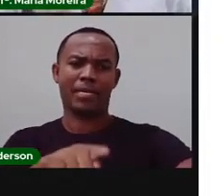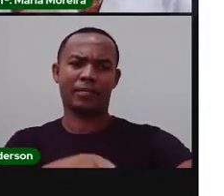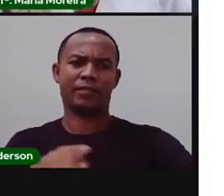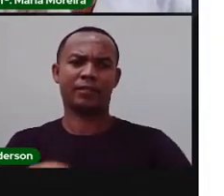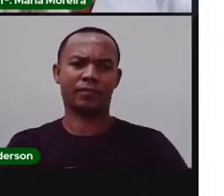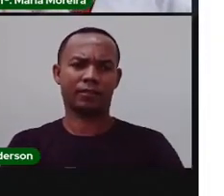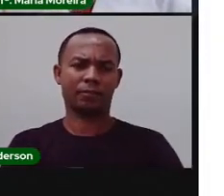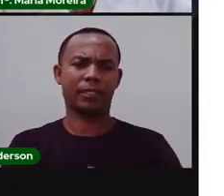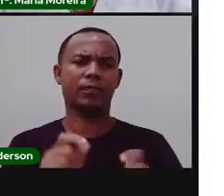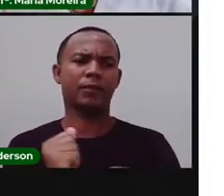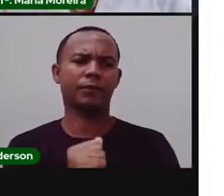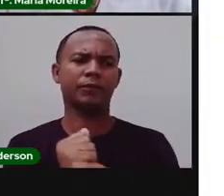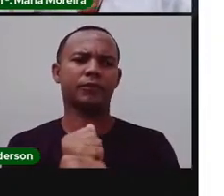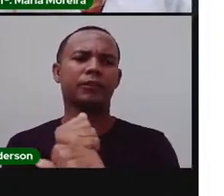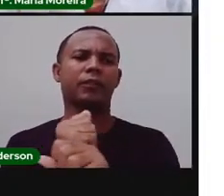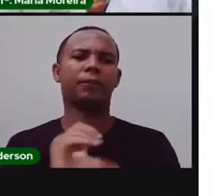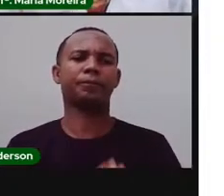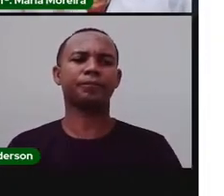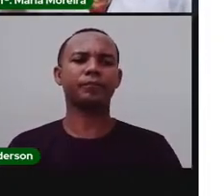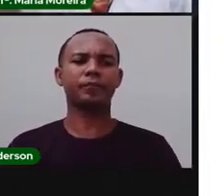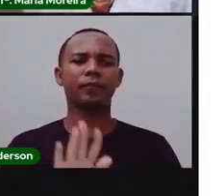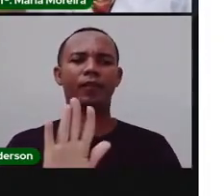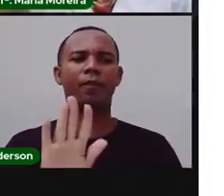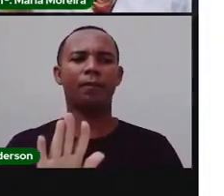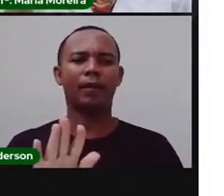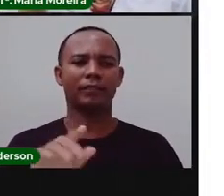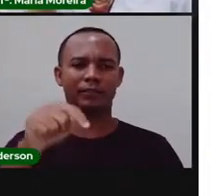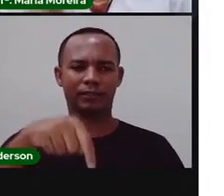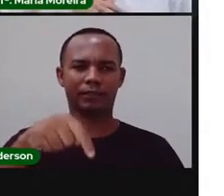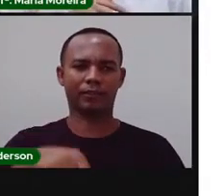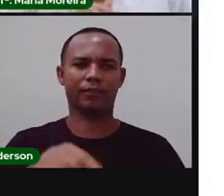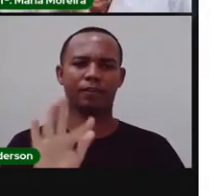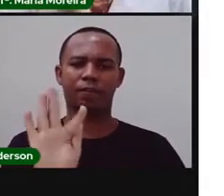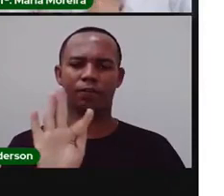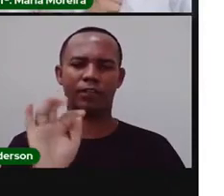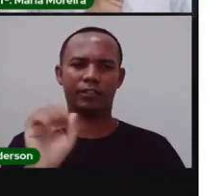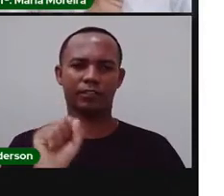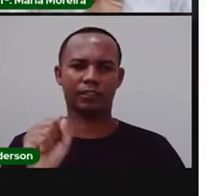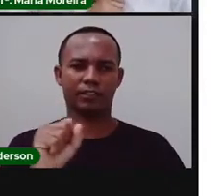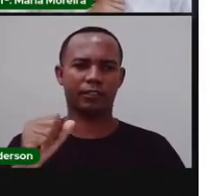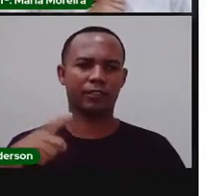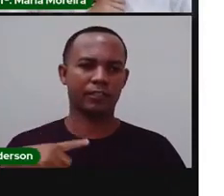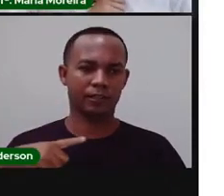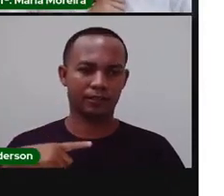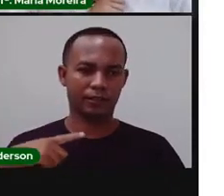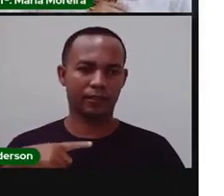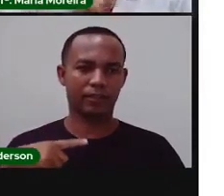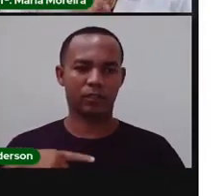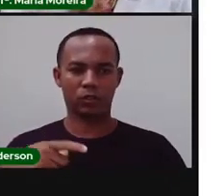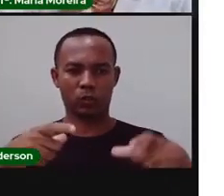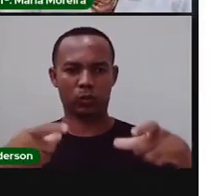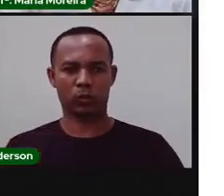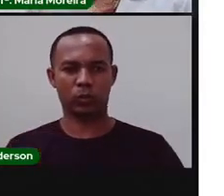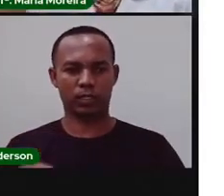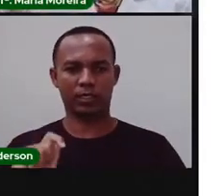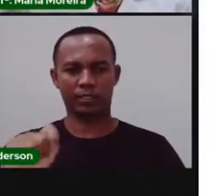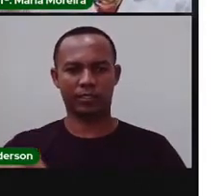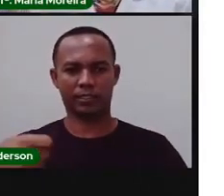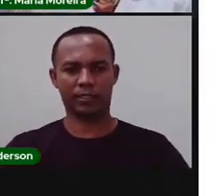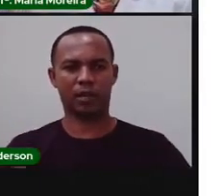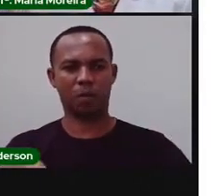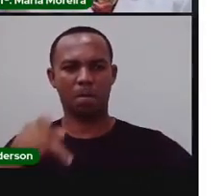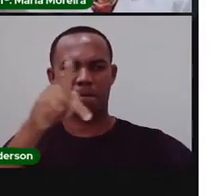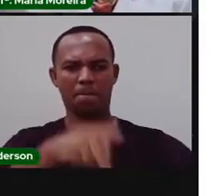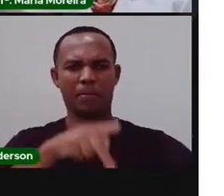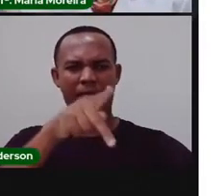Para quem não sabe, né, aqui na cidade de Feira de Santana, nós temos uma pedreira que fica lá em